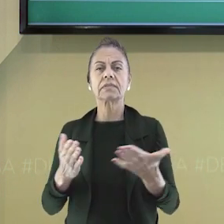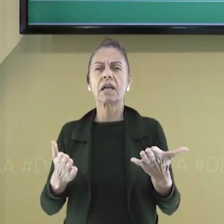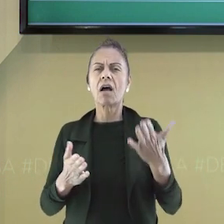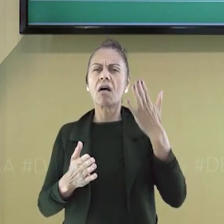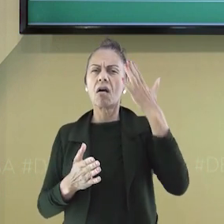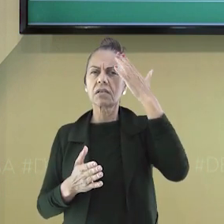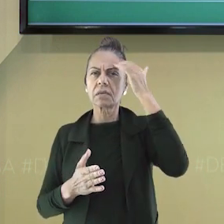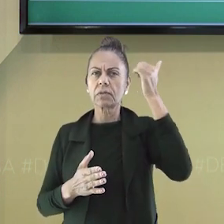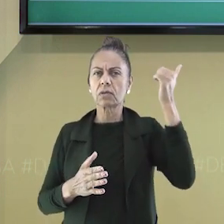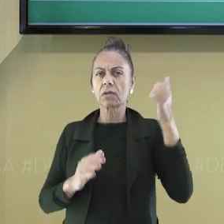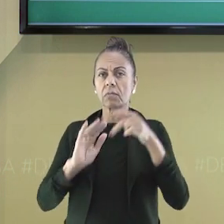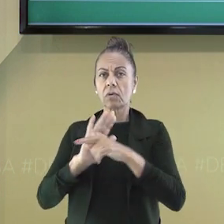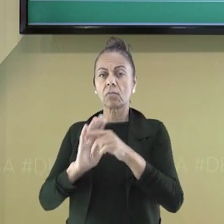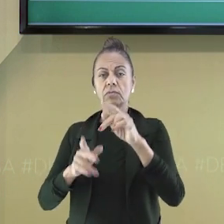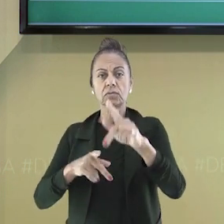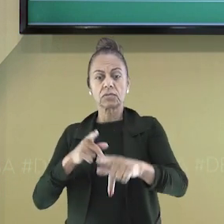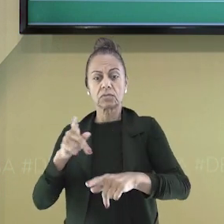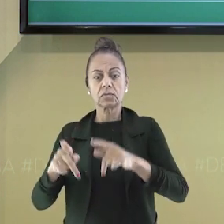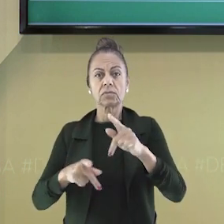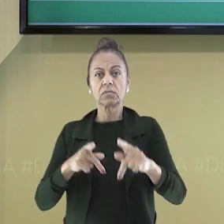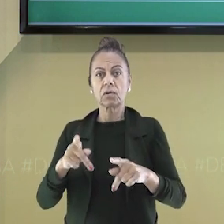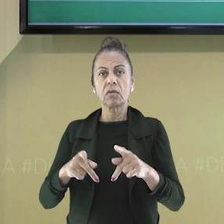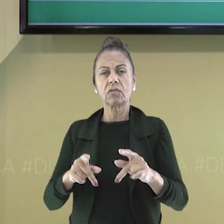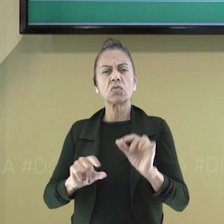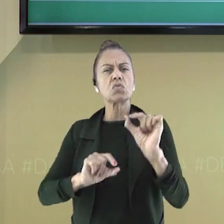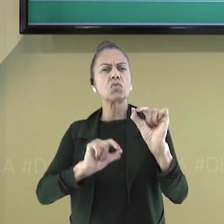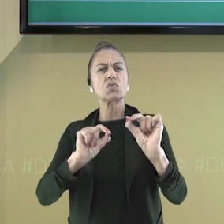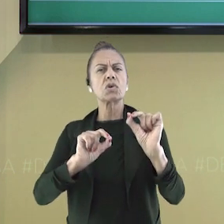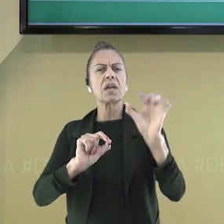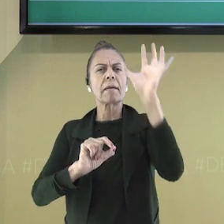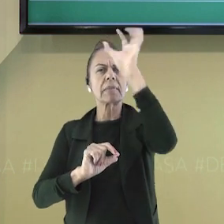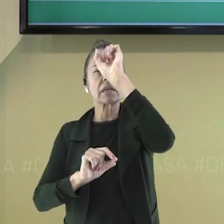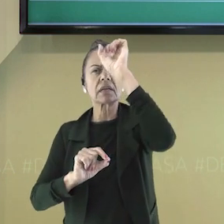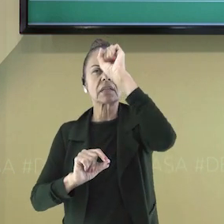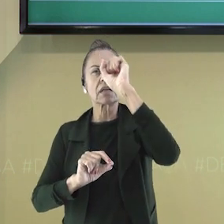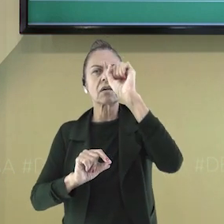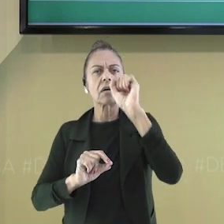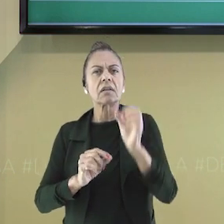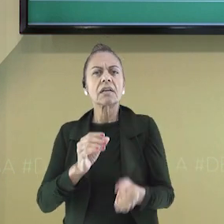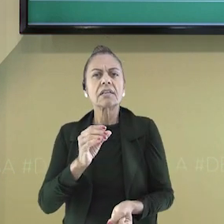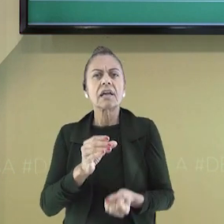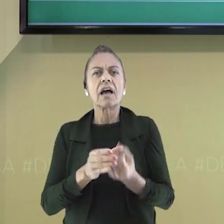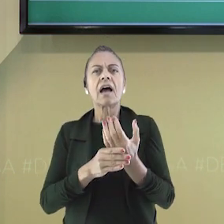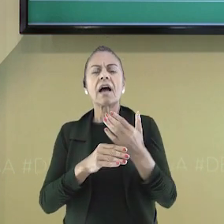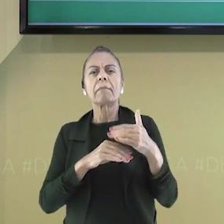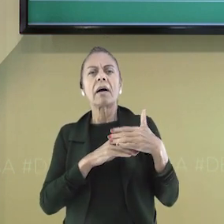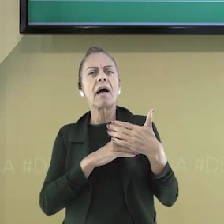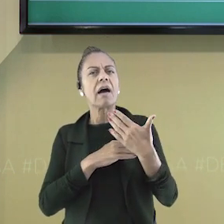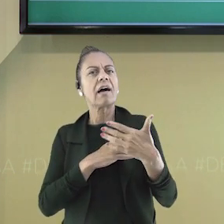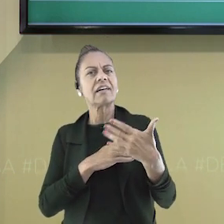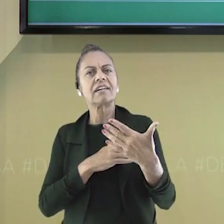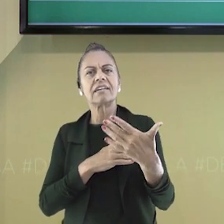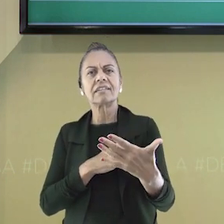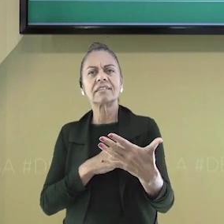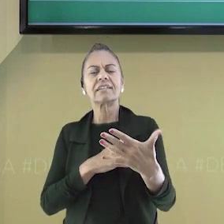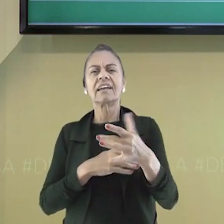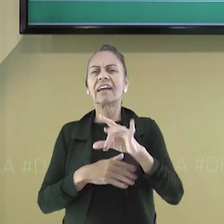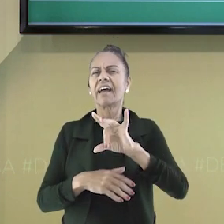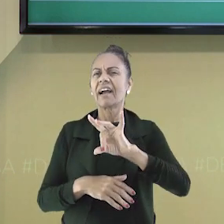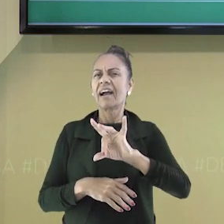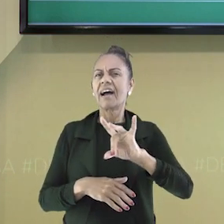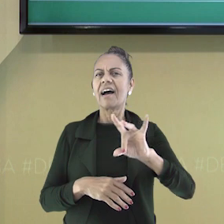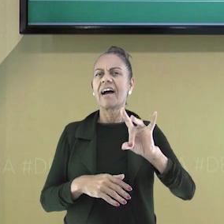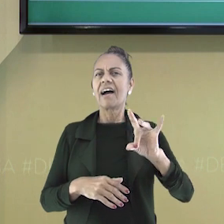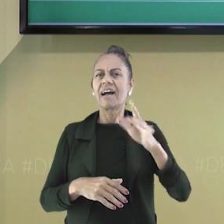traduzem a sabedoria de um povo, ou seja, o que ele aprendeu desde a sua origem. Elas contam como